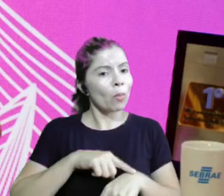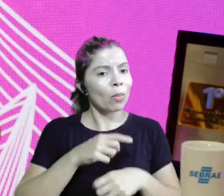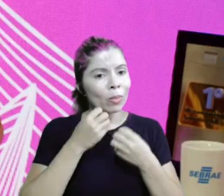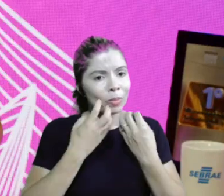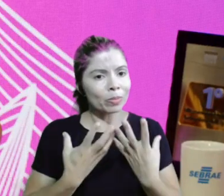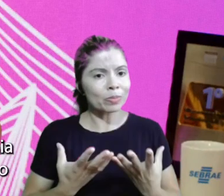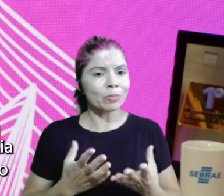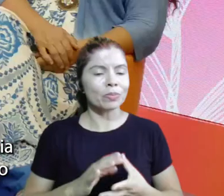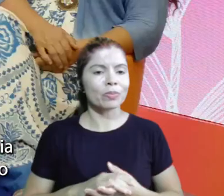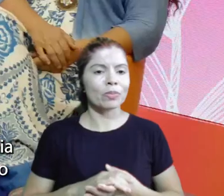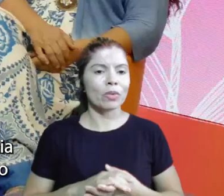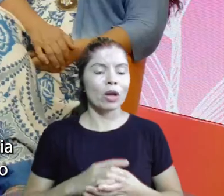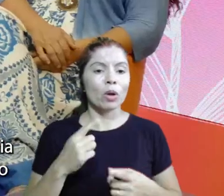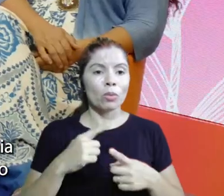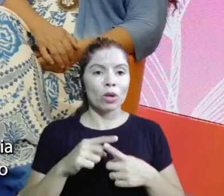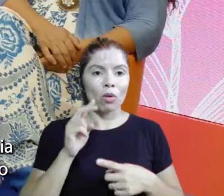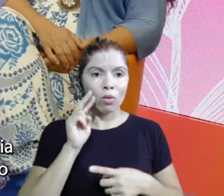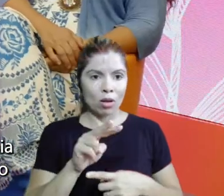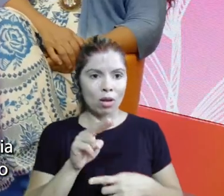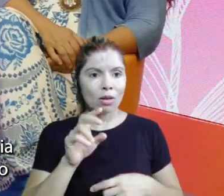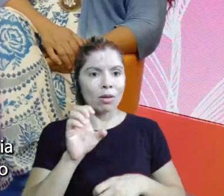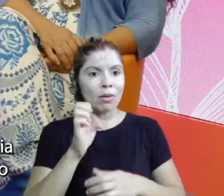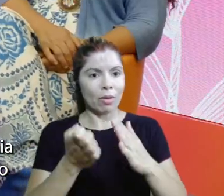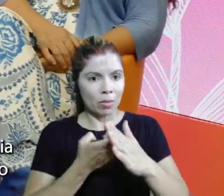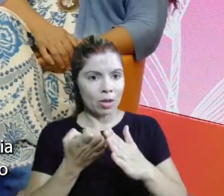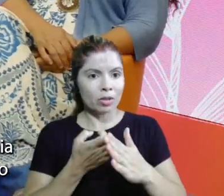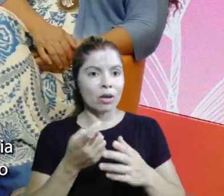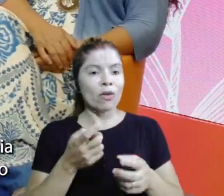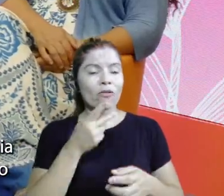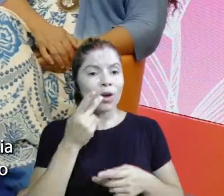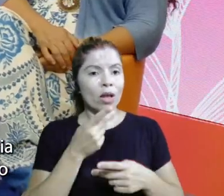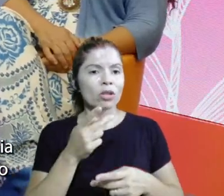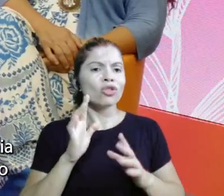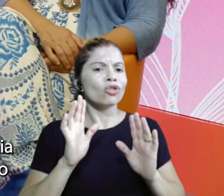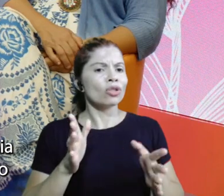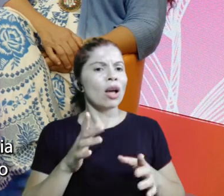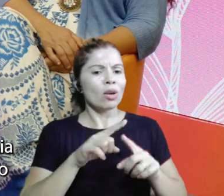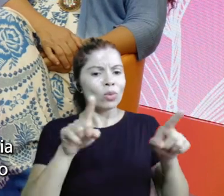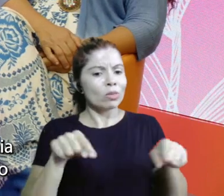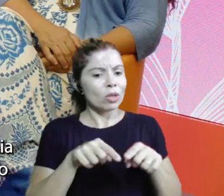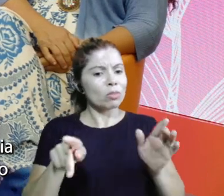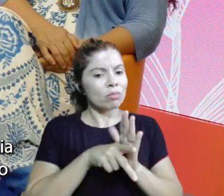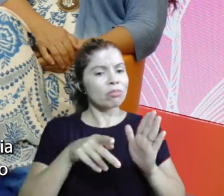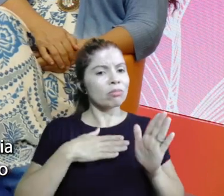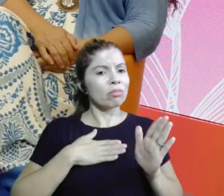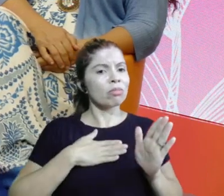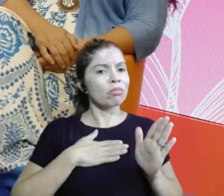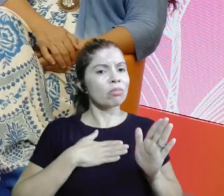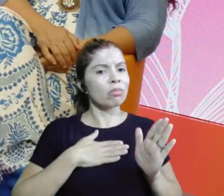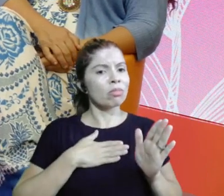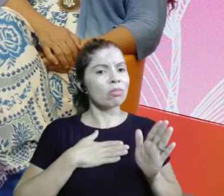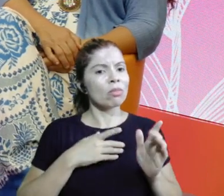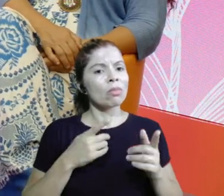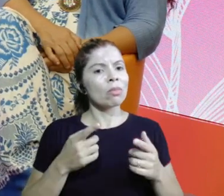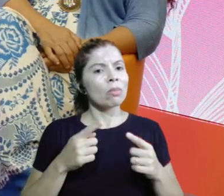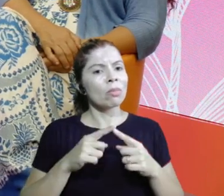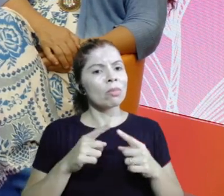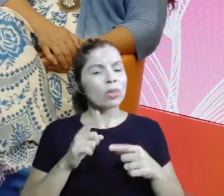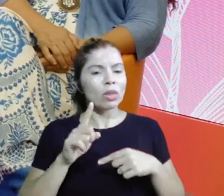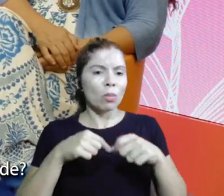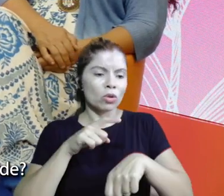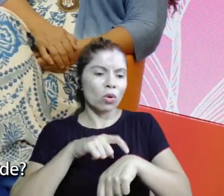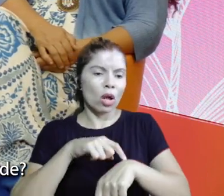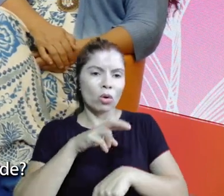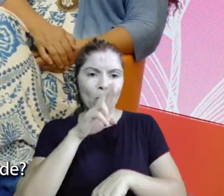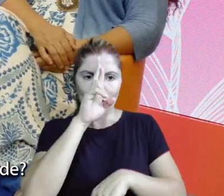esse momento. porque quando eu olhei pra vestida de saia, eu falei assim, eu já tenho esse espaço. E aí, fora,